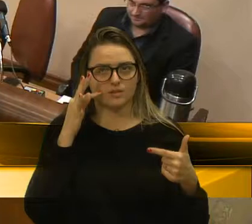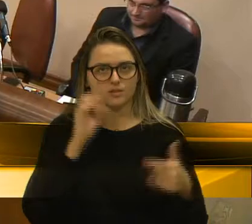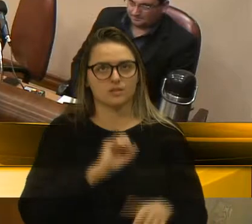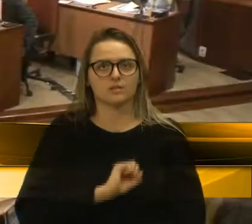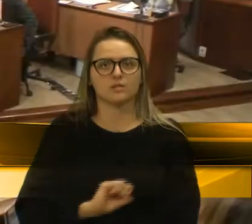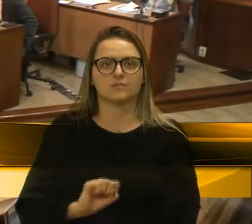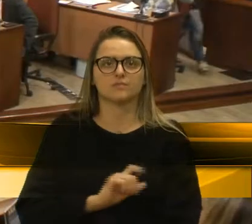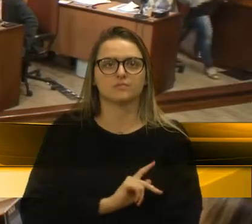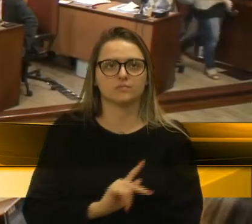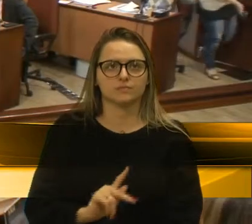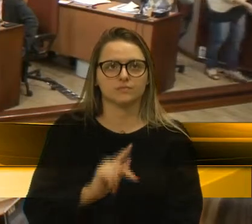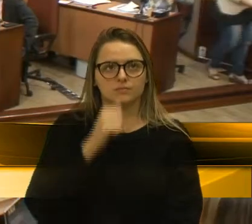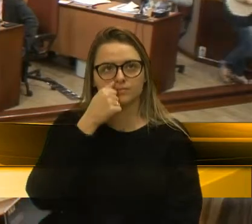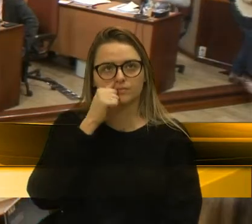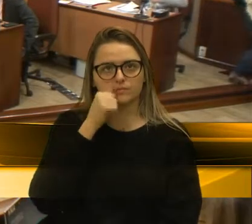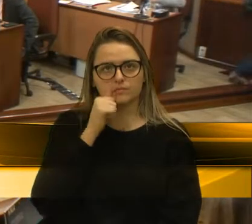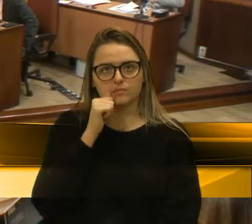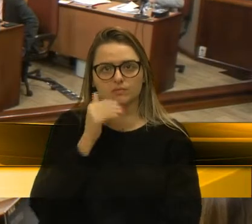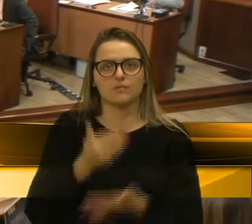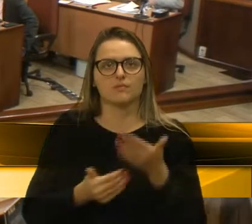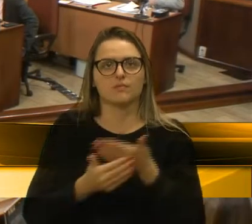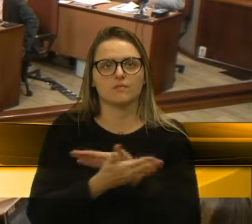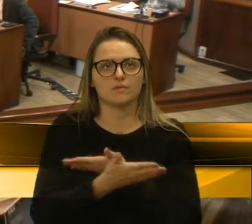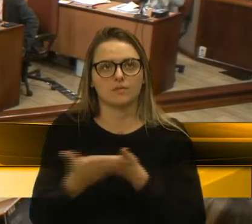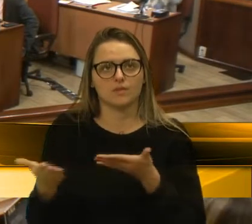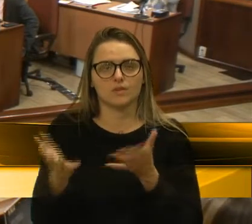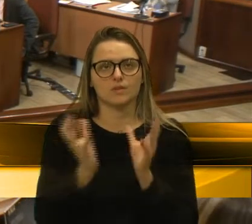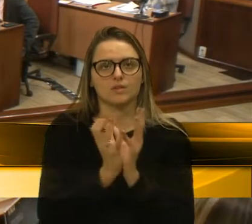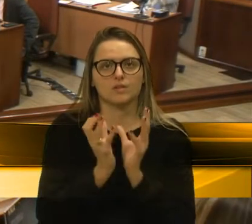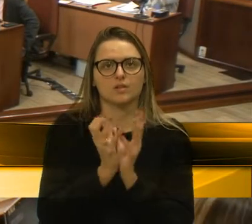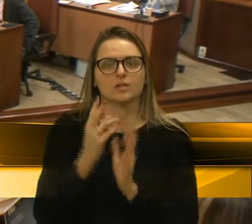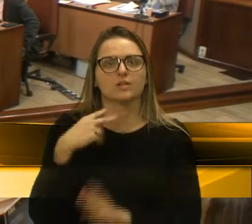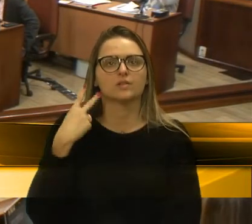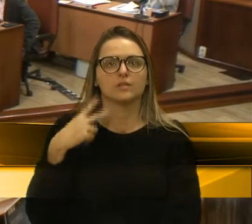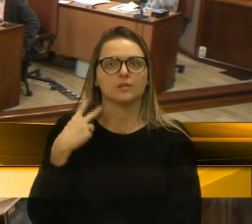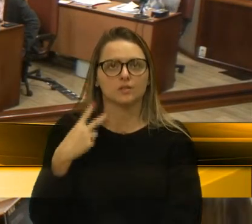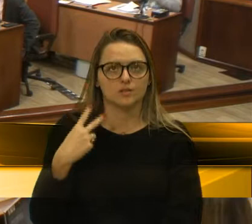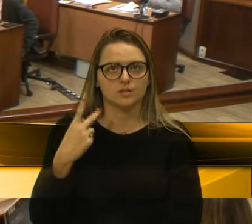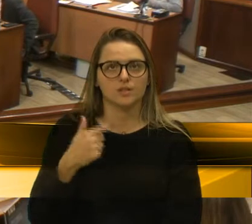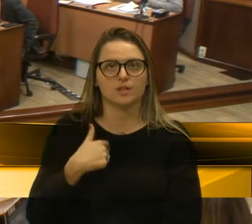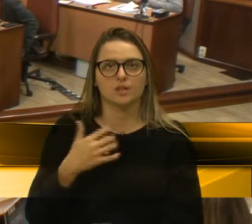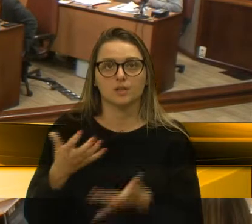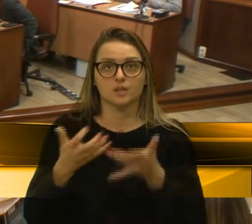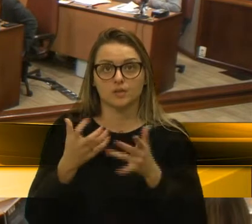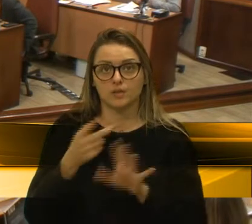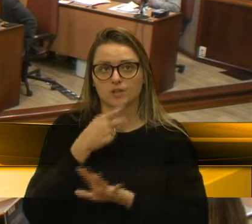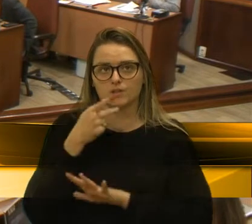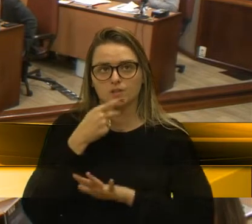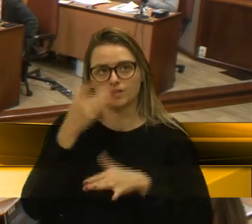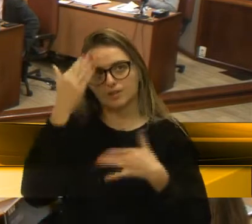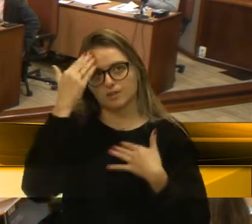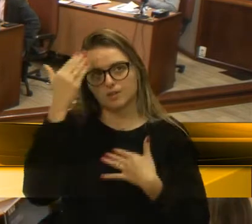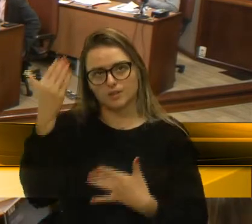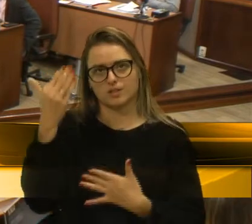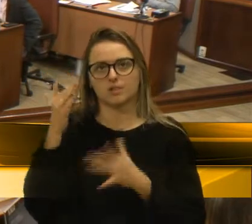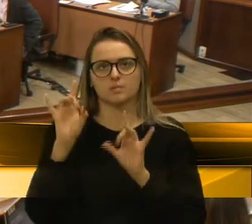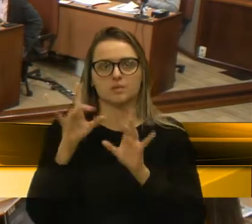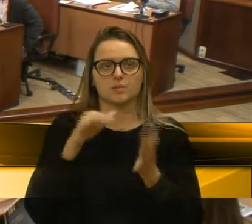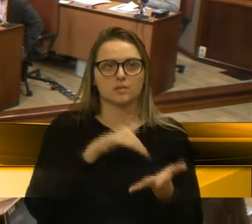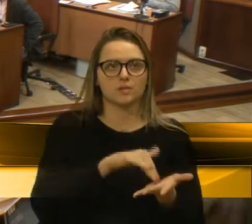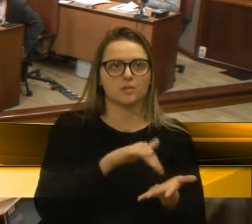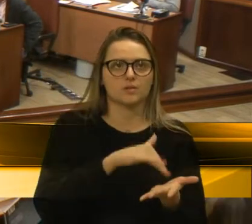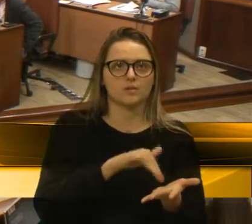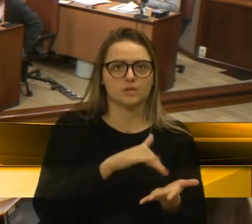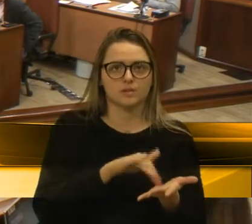Senhora Presidente Paula Iores, demais colegas desta casa, eu quero aqui fazer um agradecimento ao Secretário